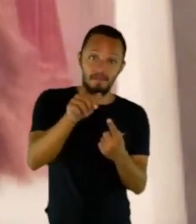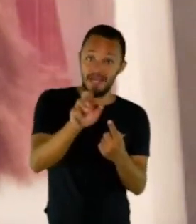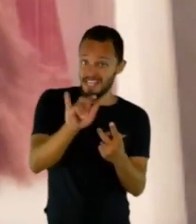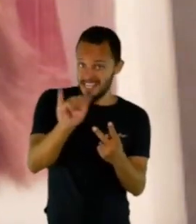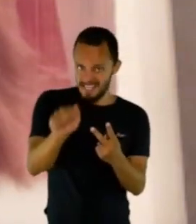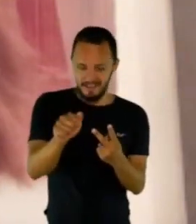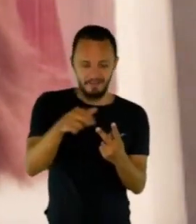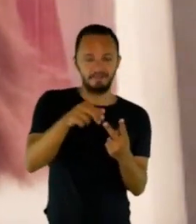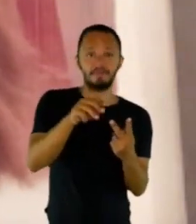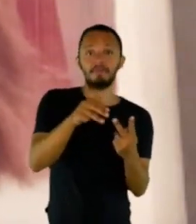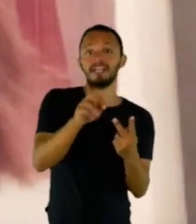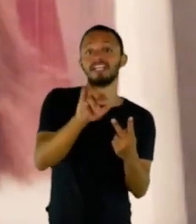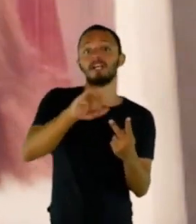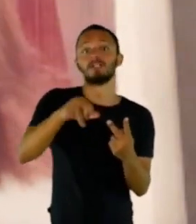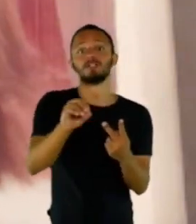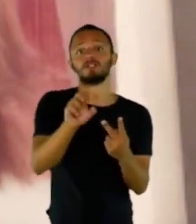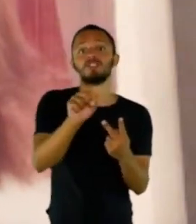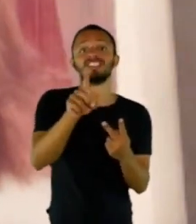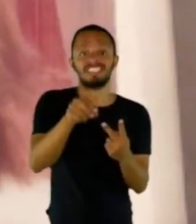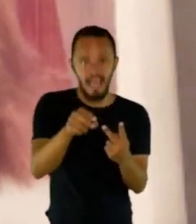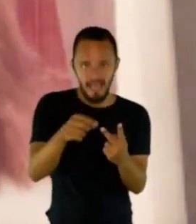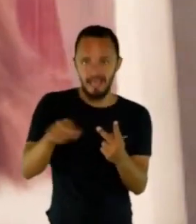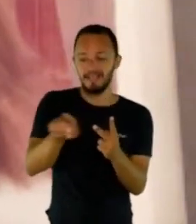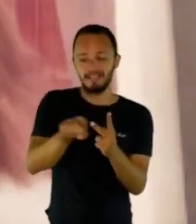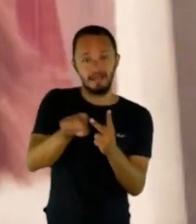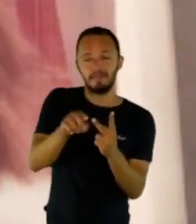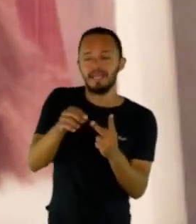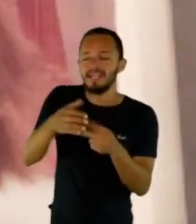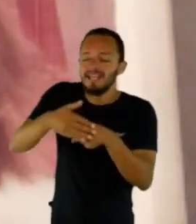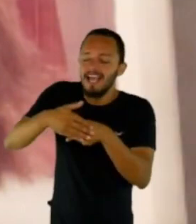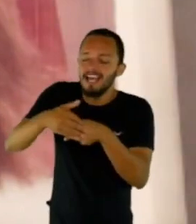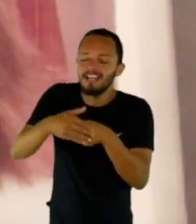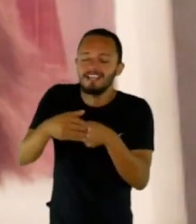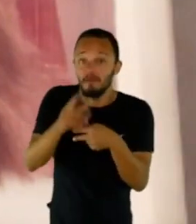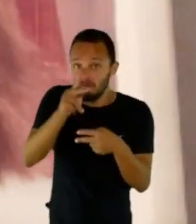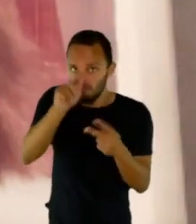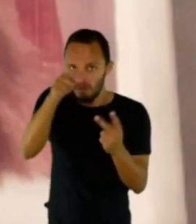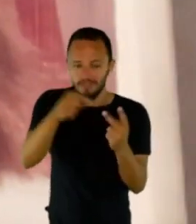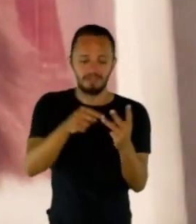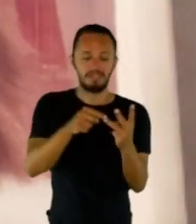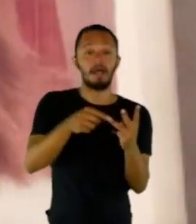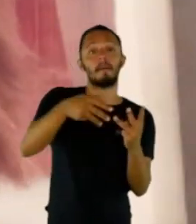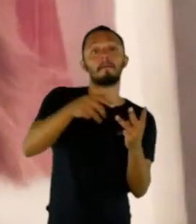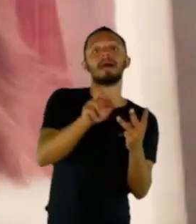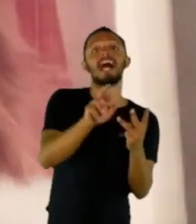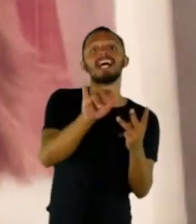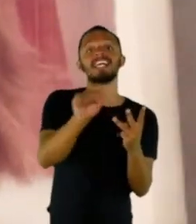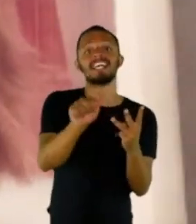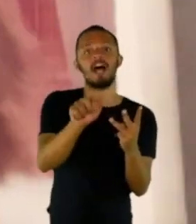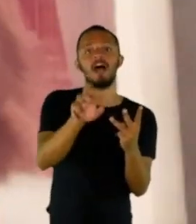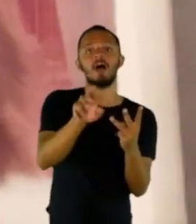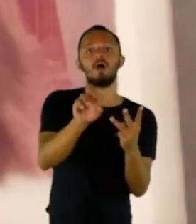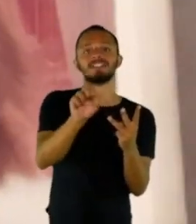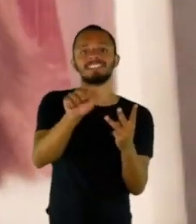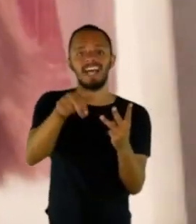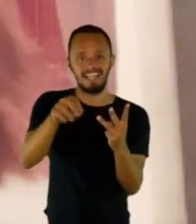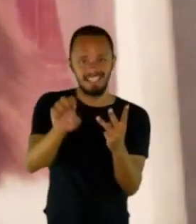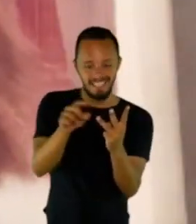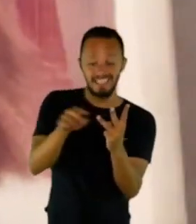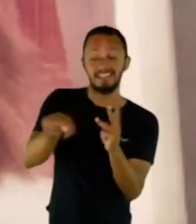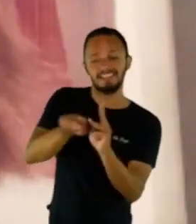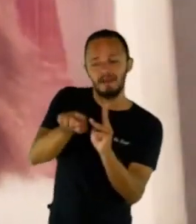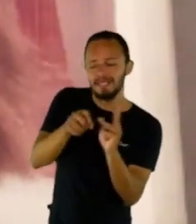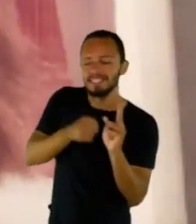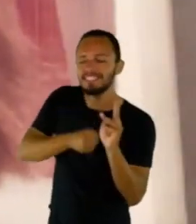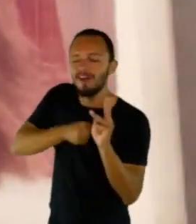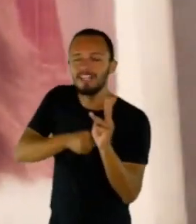Maria José, meu maior exemplo de força e carinho. Maria Rosane, saudades eternas. Luciana Maria, minha